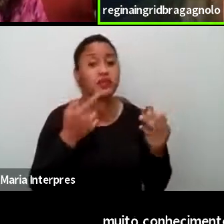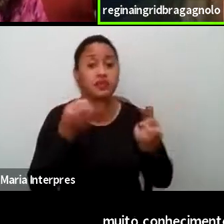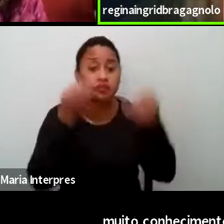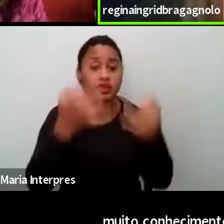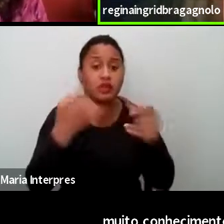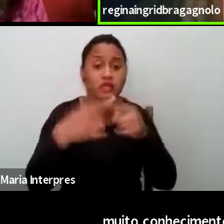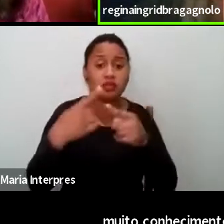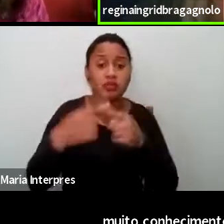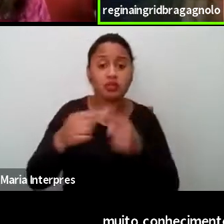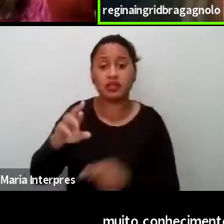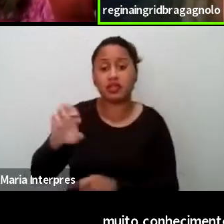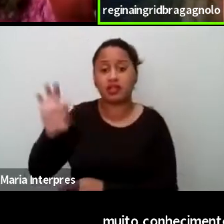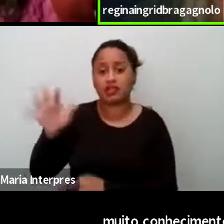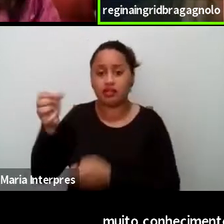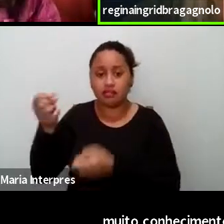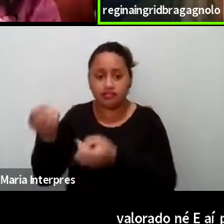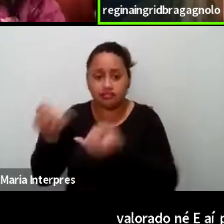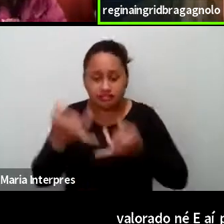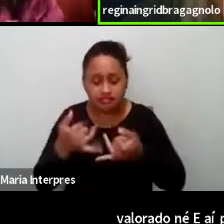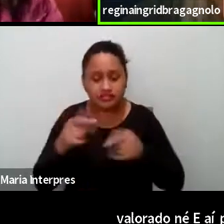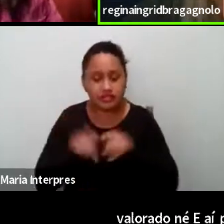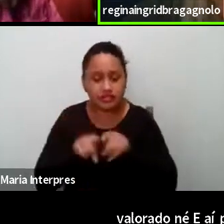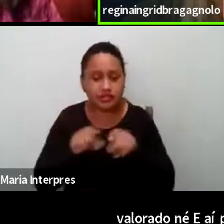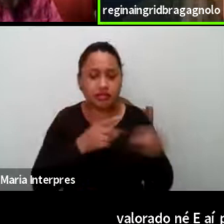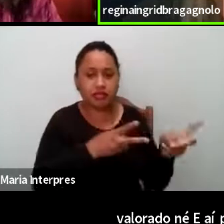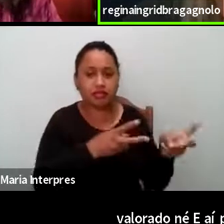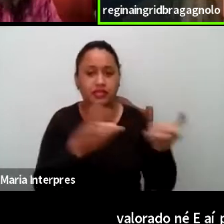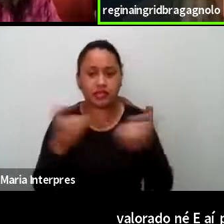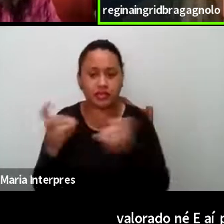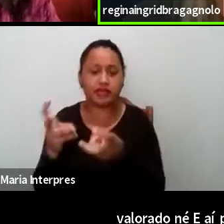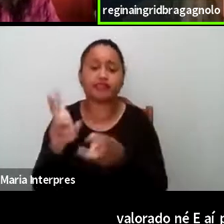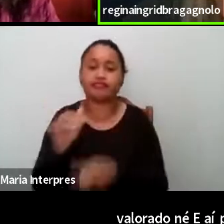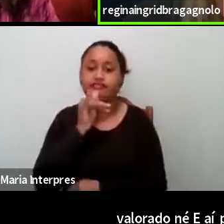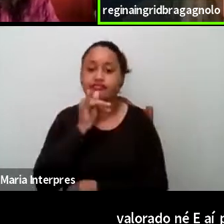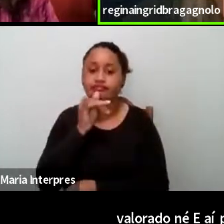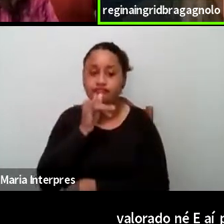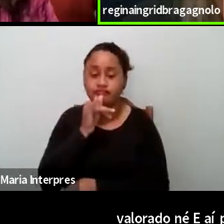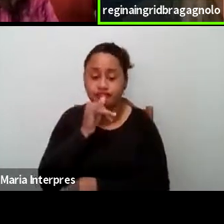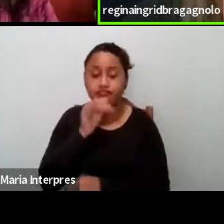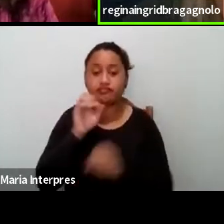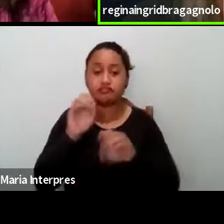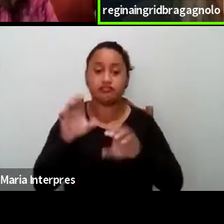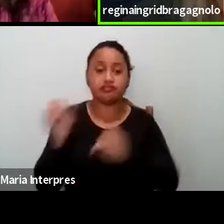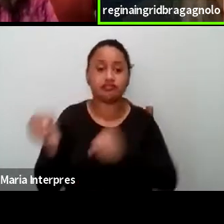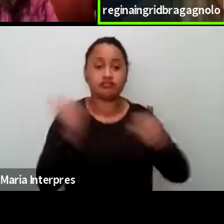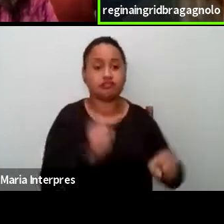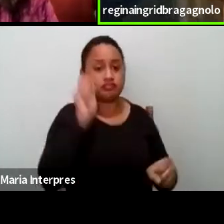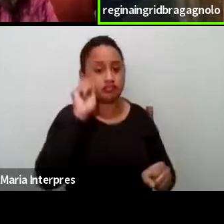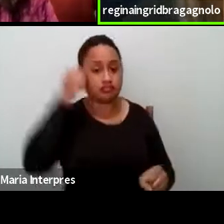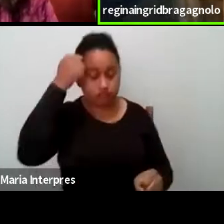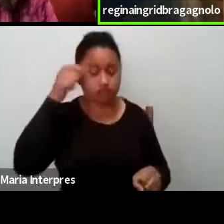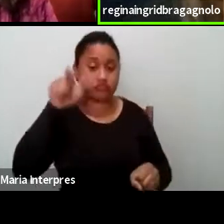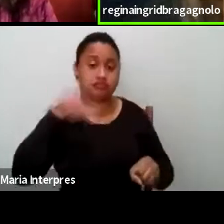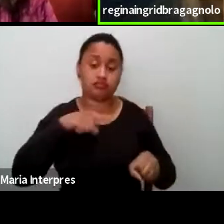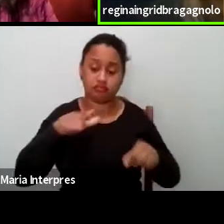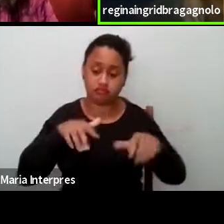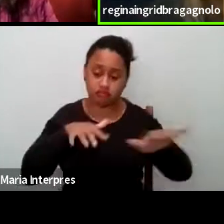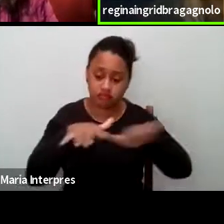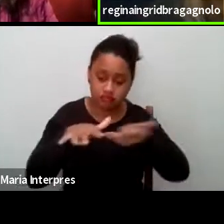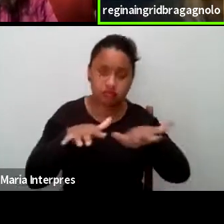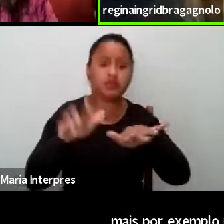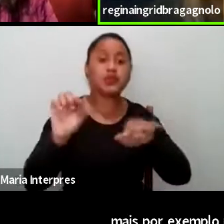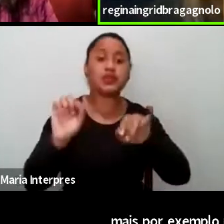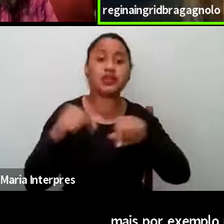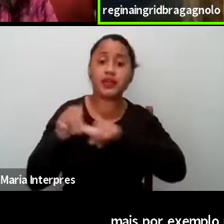Rita, né, comentou, e eu vejo cada vez mais, por exemplo, na educação quilombola, esse movimento de dizer que esses